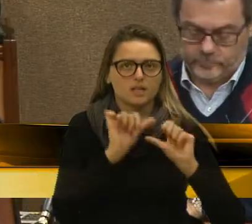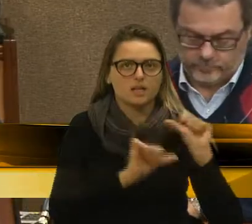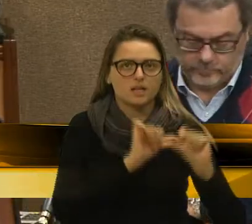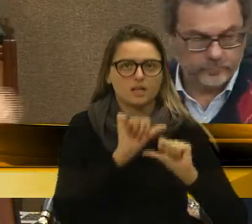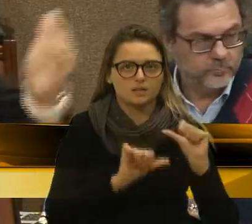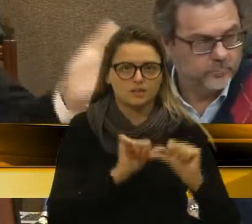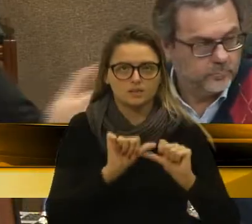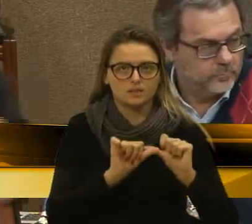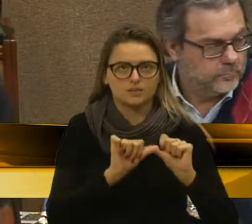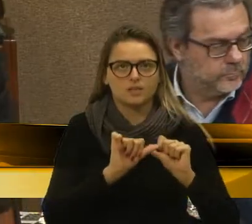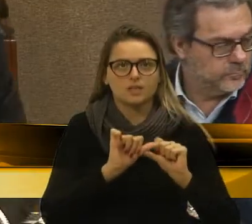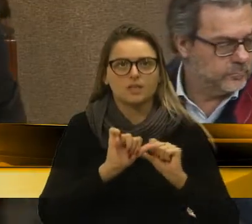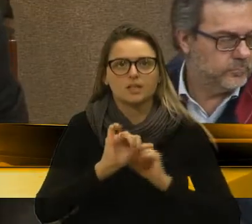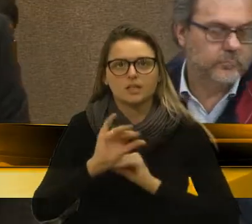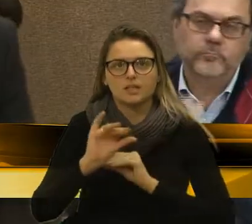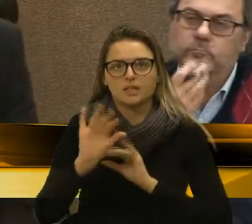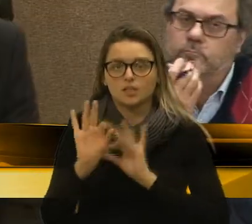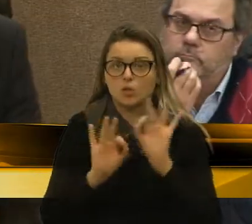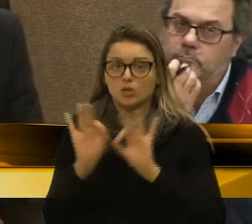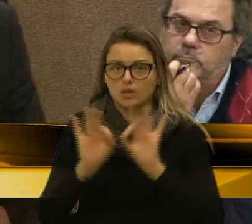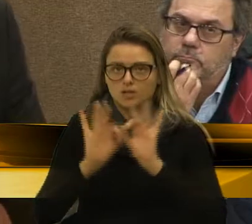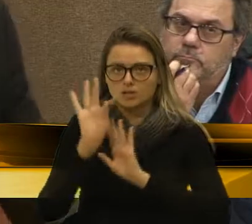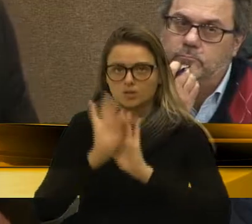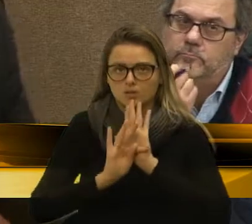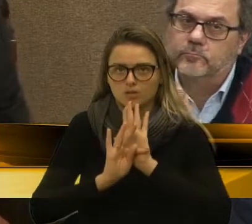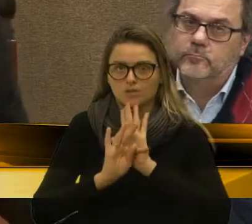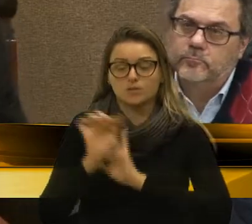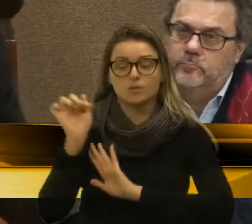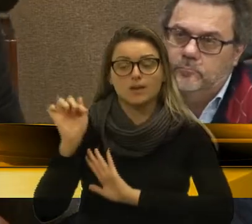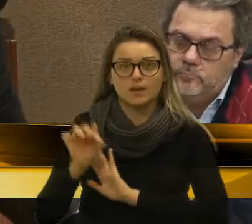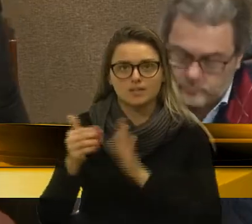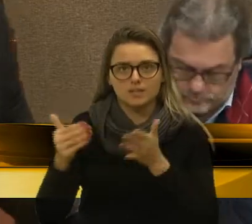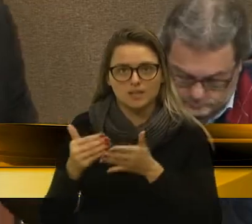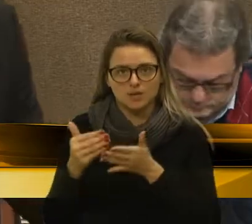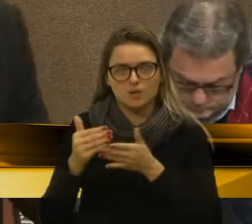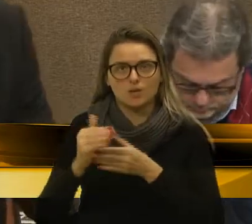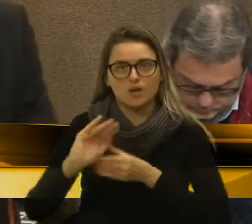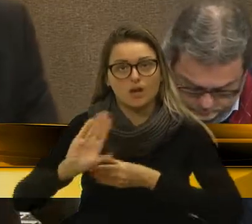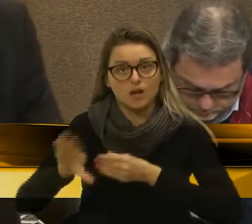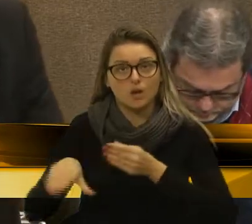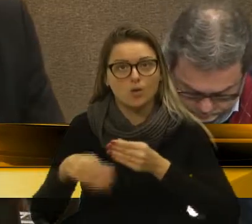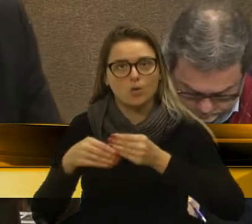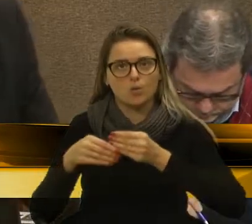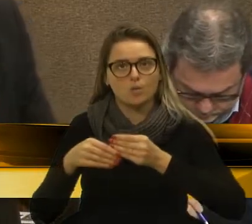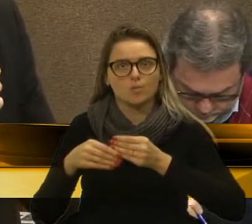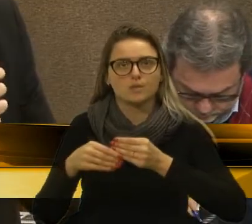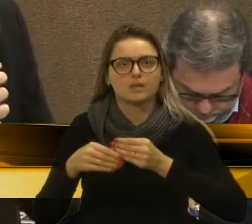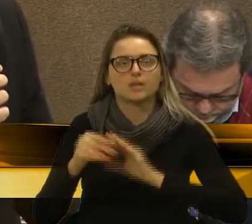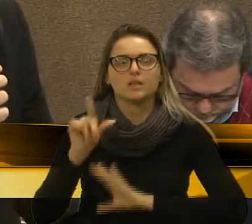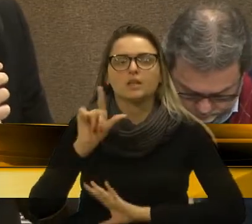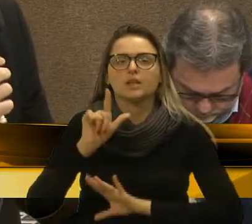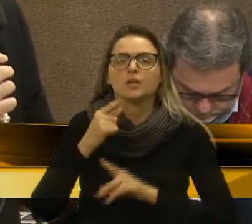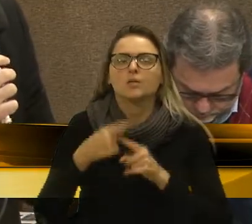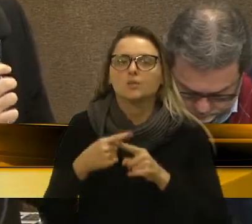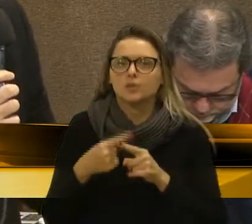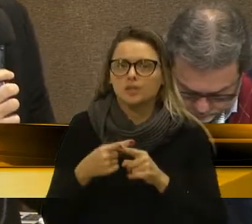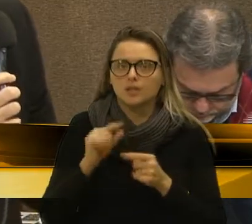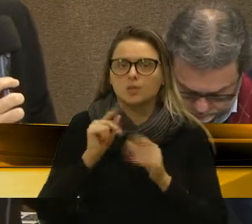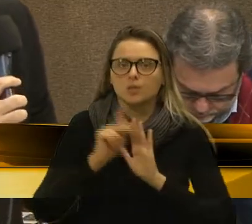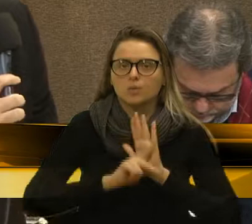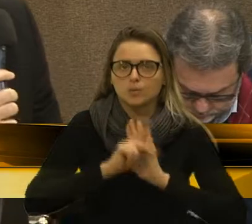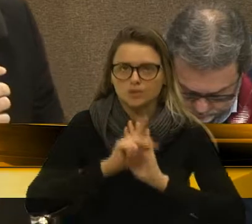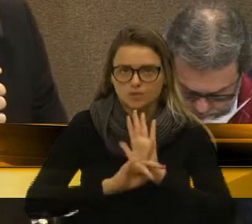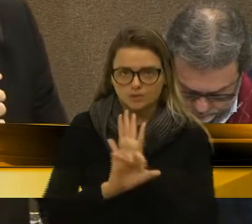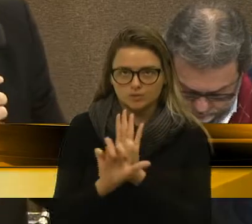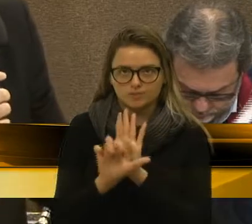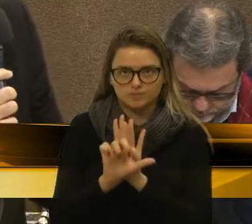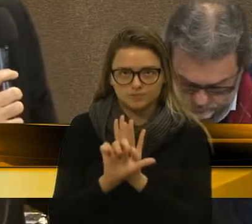supressiva que ajustaram o texto. Esta em particular, emenda aditiva, presidente, foi em razão de que o projeto de lei,